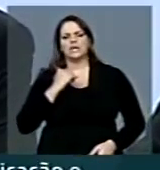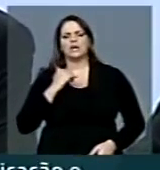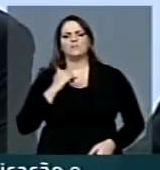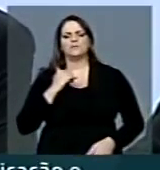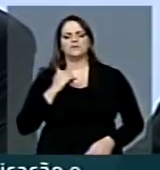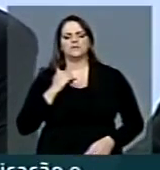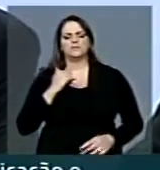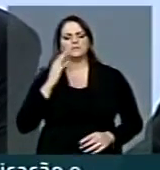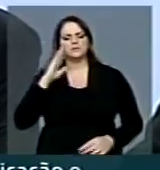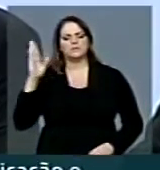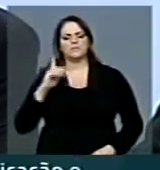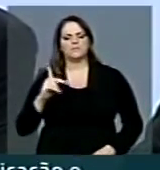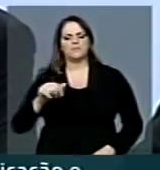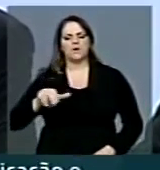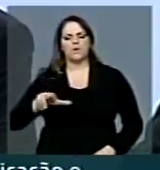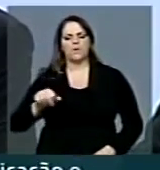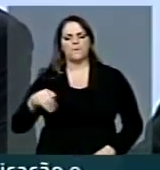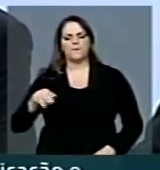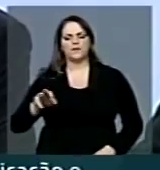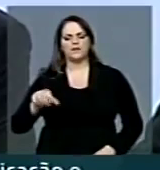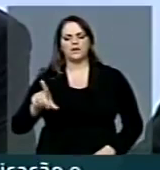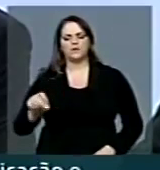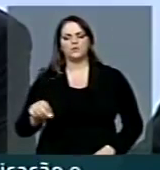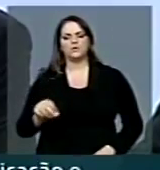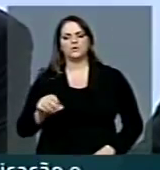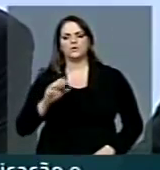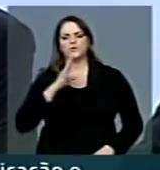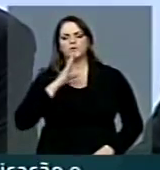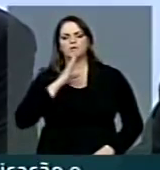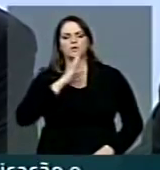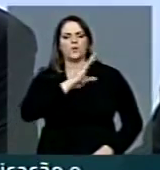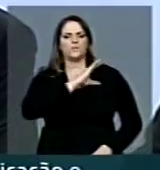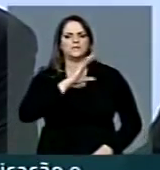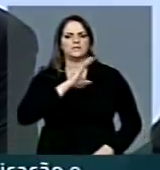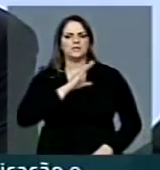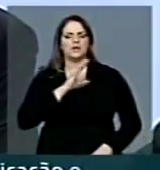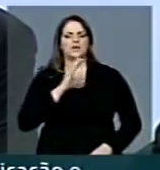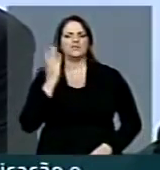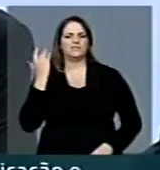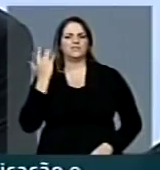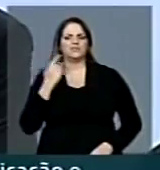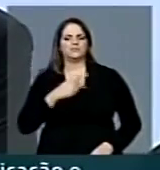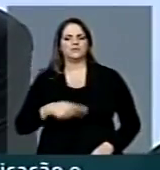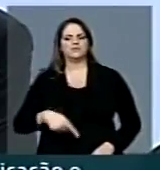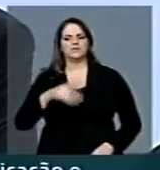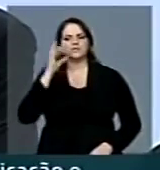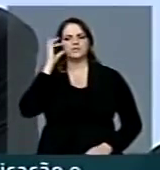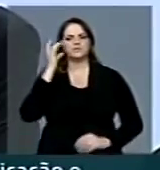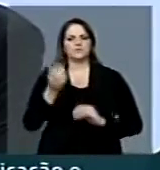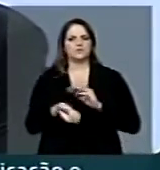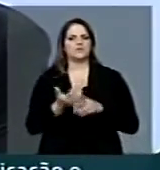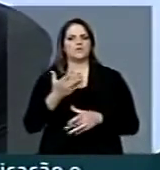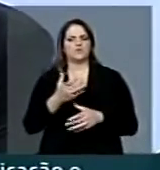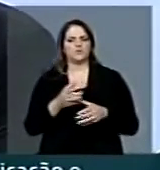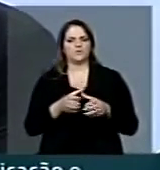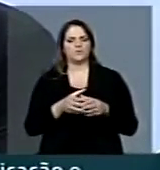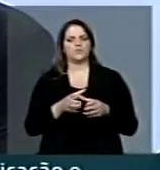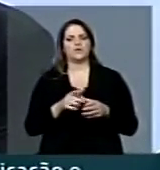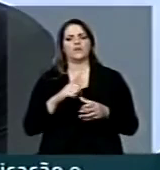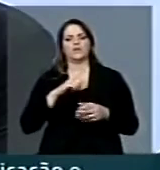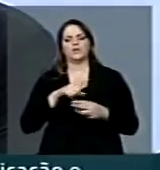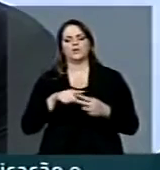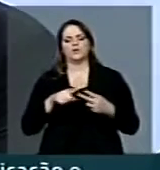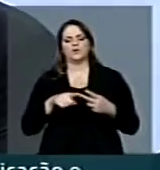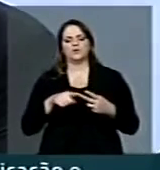Bernardo, que integra uma comissão, que foi constituída pela Presidente Dilma Rousseff, que tem dois níveis, o nível